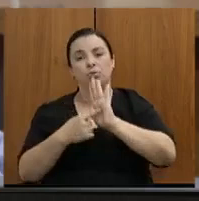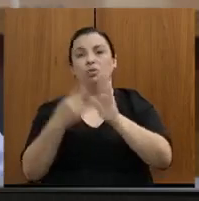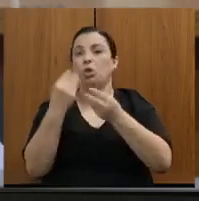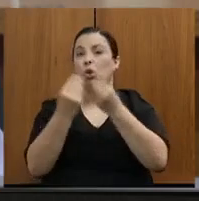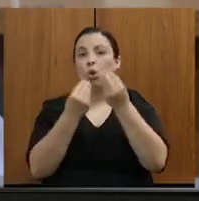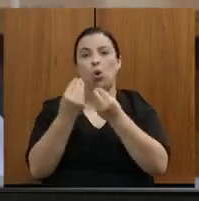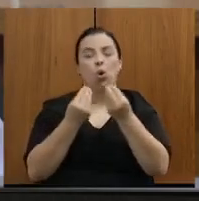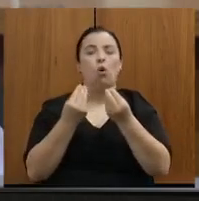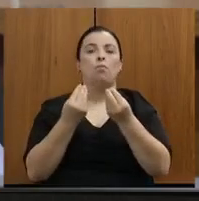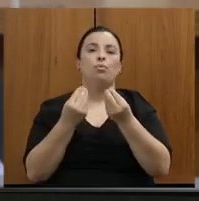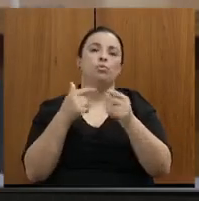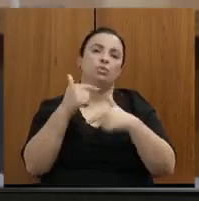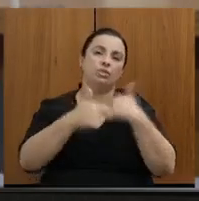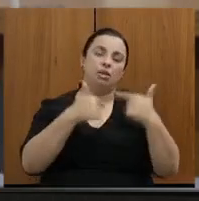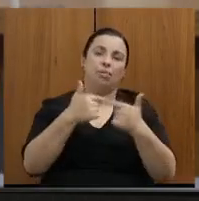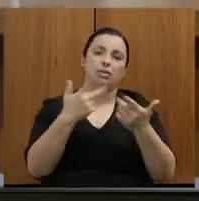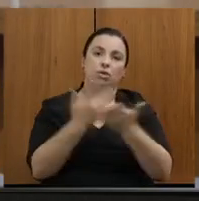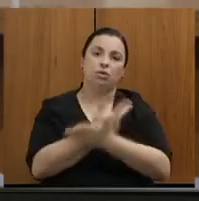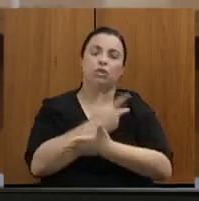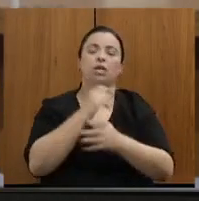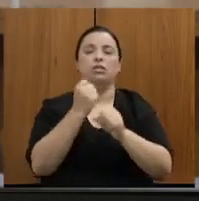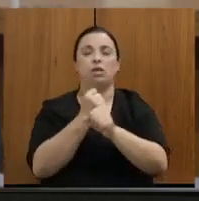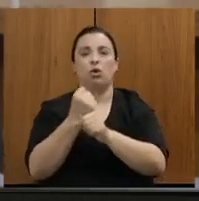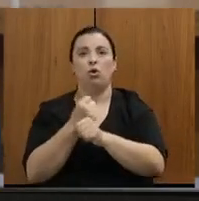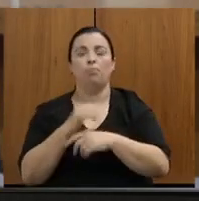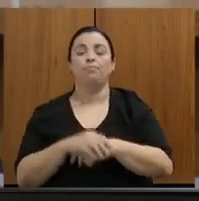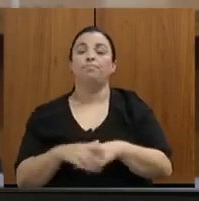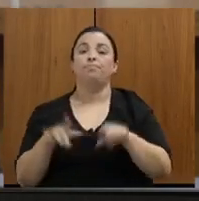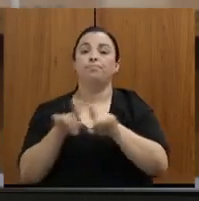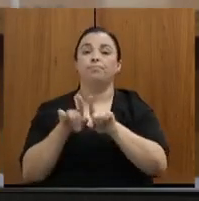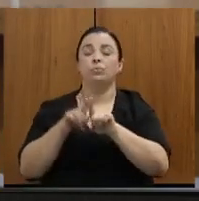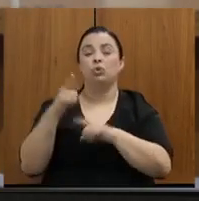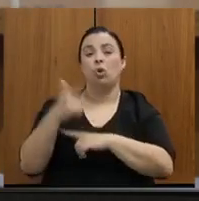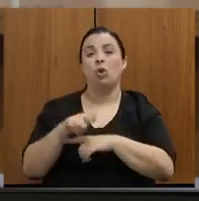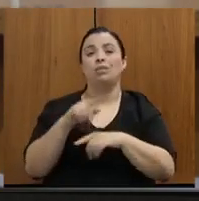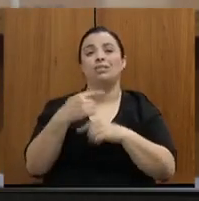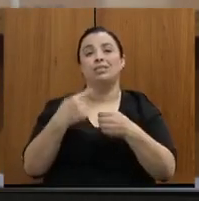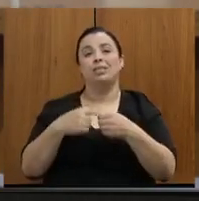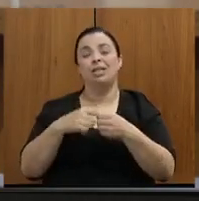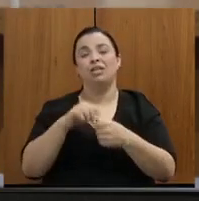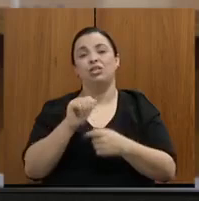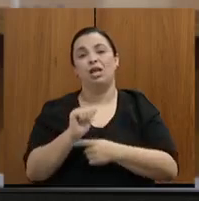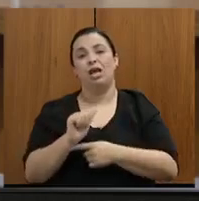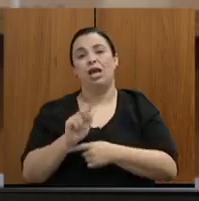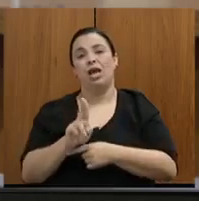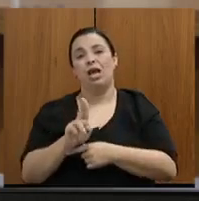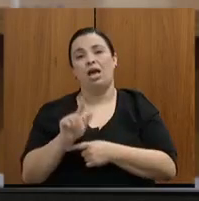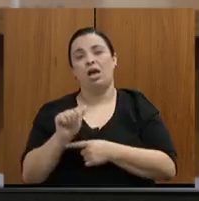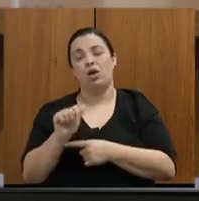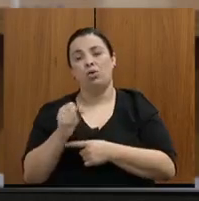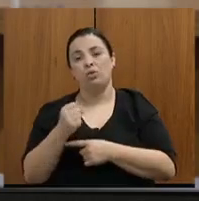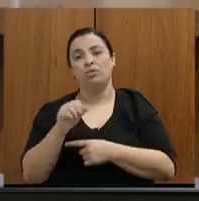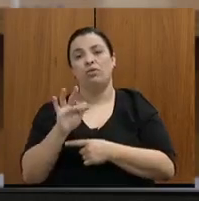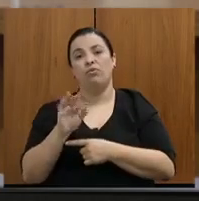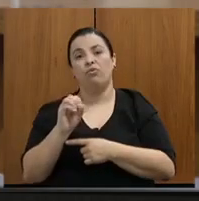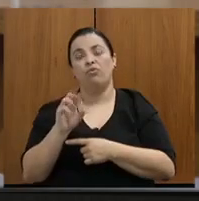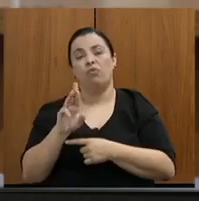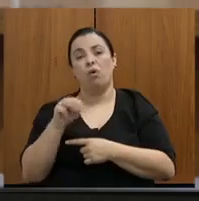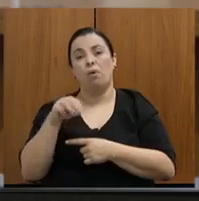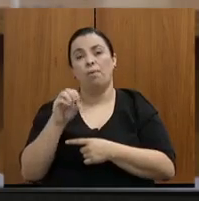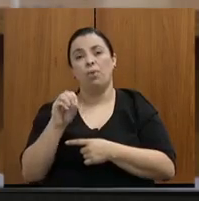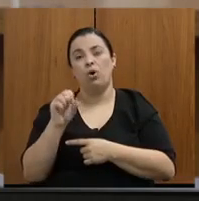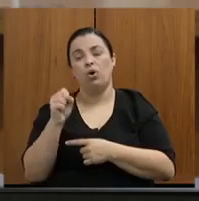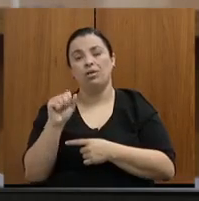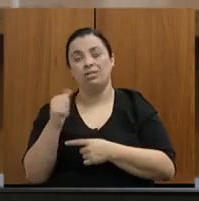Jiquitinhon e Amucuri, também temos aí, Pavão e Águas Formosas, agora Águas Formosas foi extremamente afetada, mas existe a pavimentação, que é a ligação